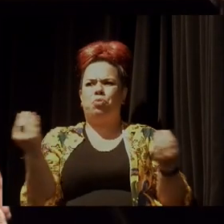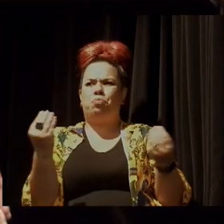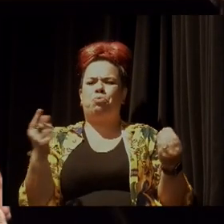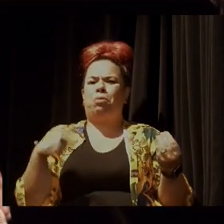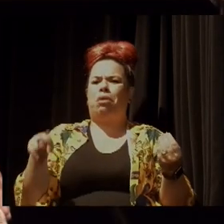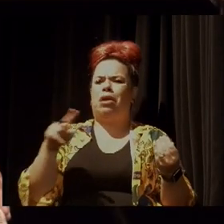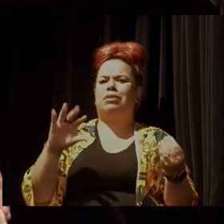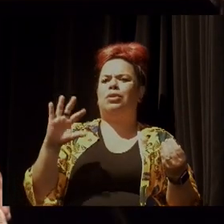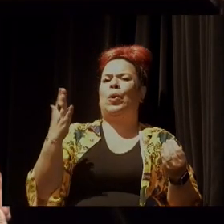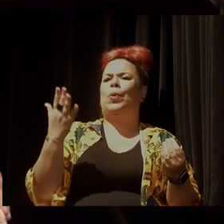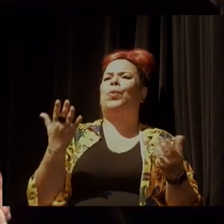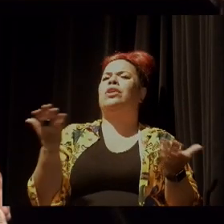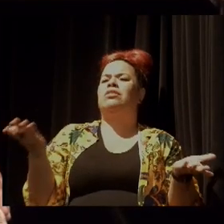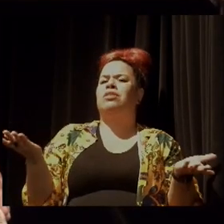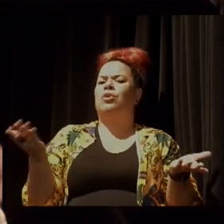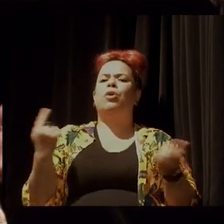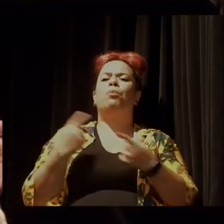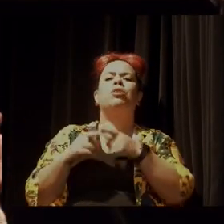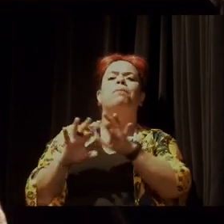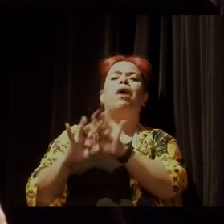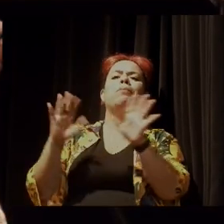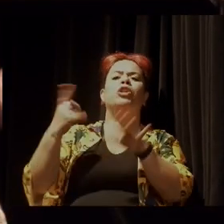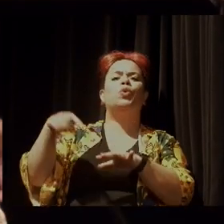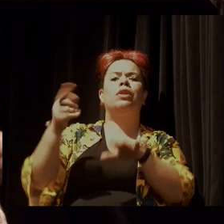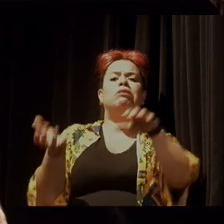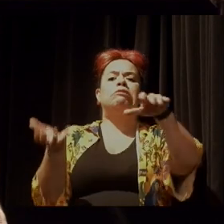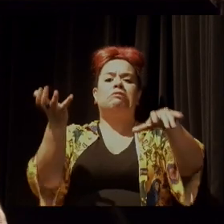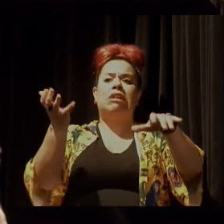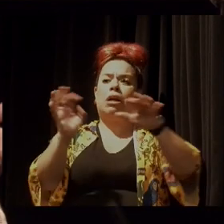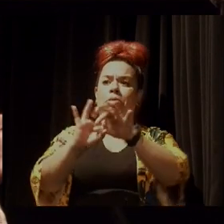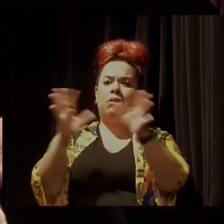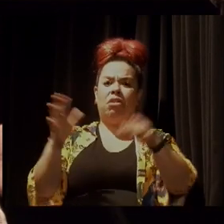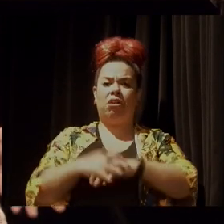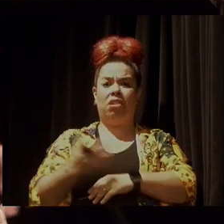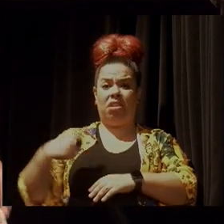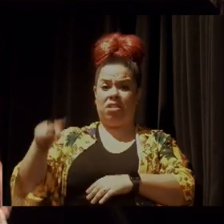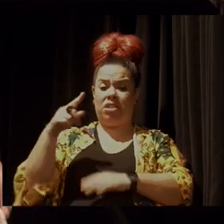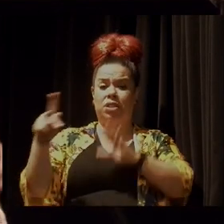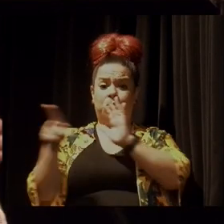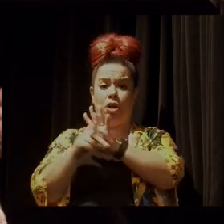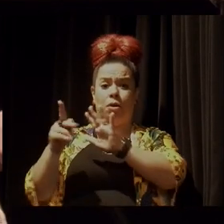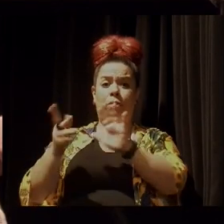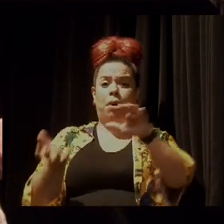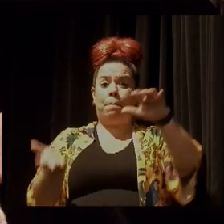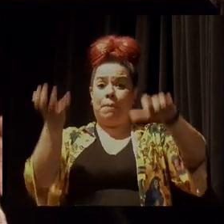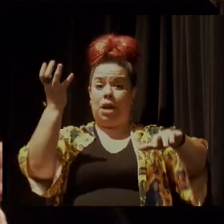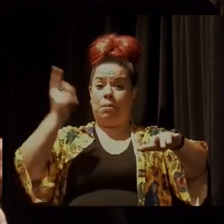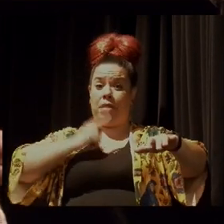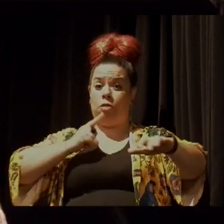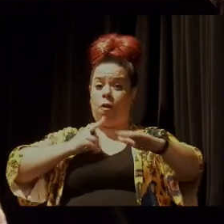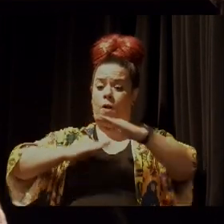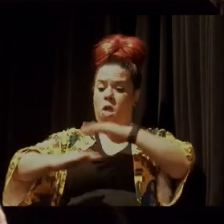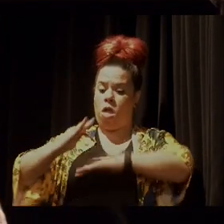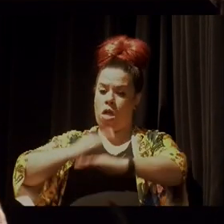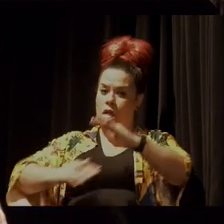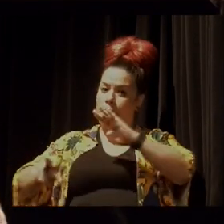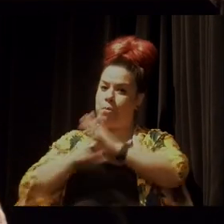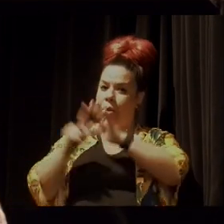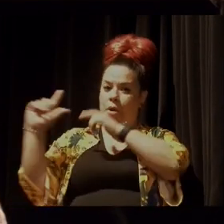negócio está aí? Por que esse parlamento retrógrado, conservador,